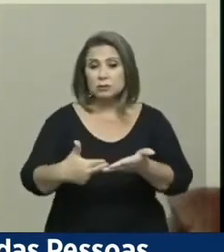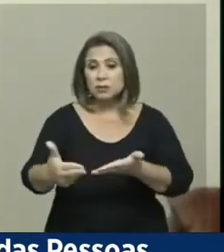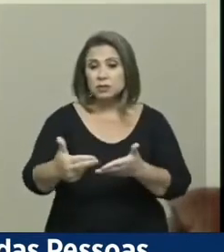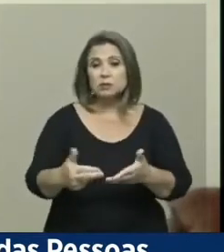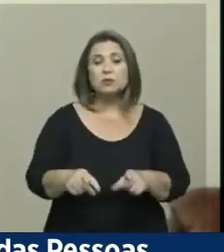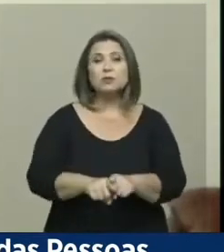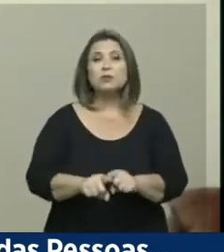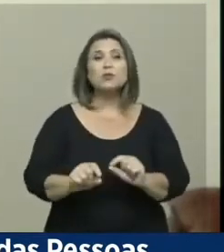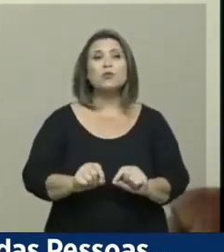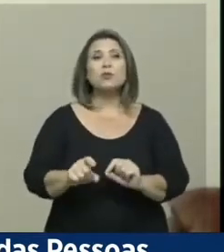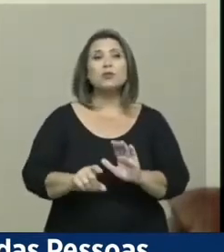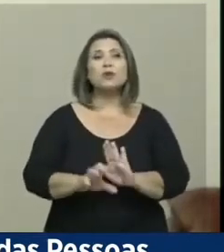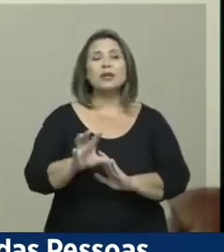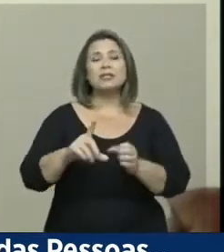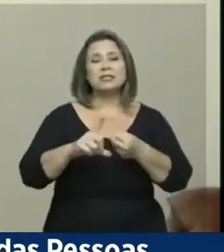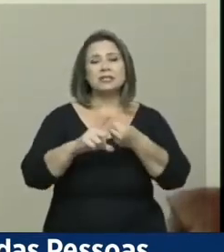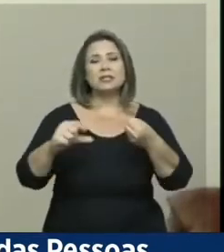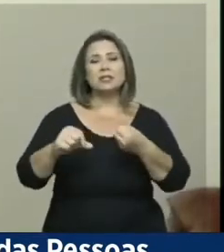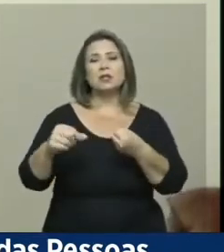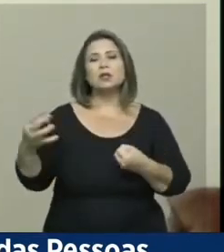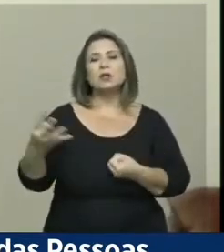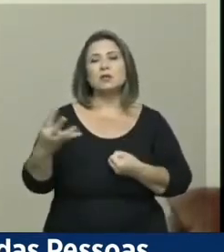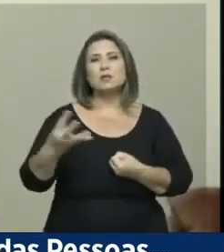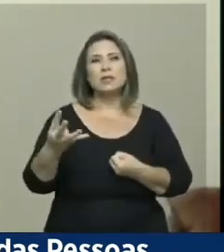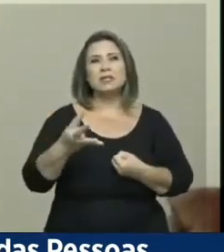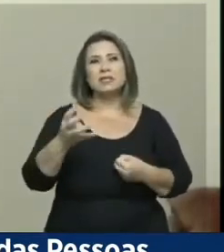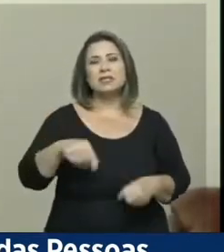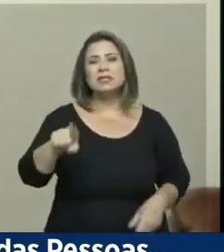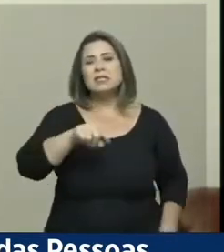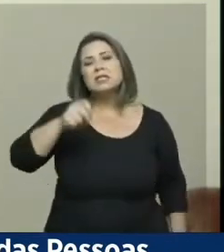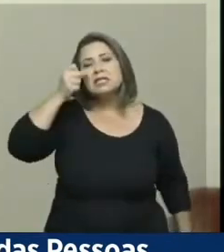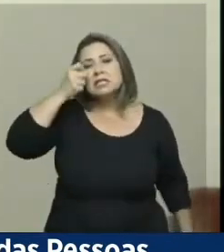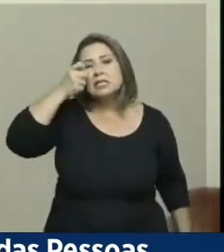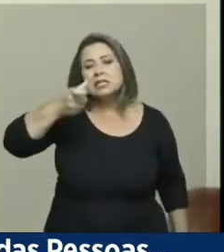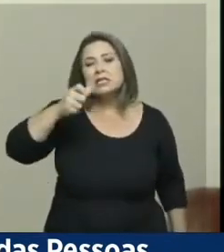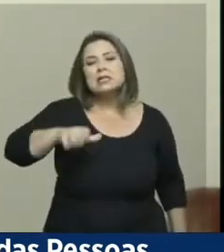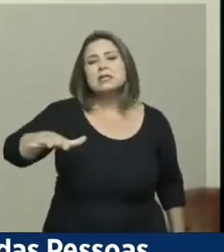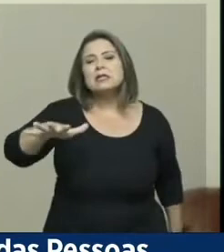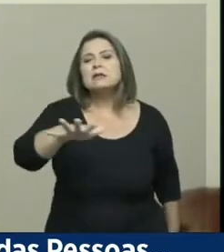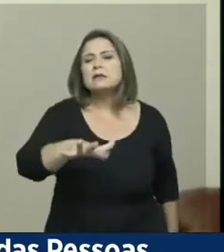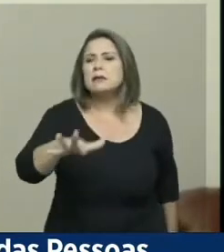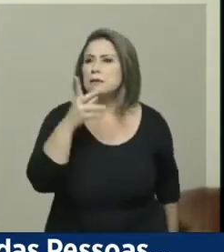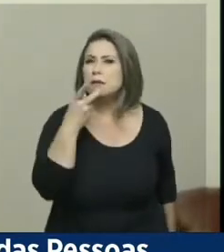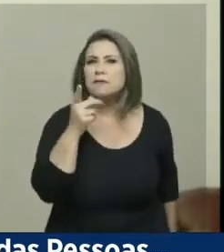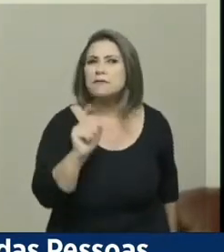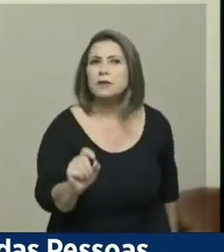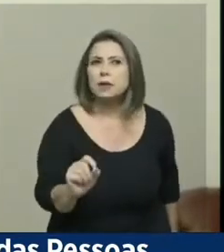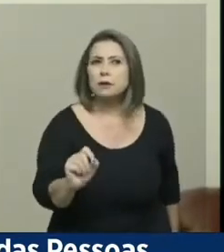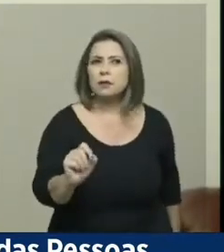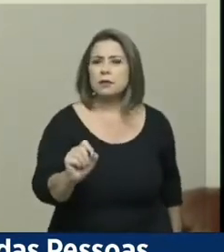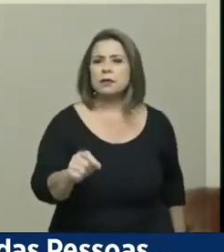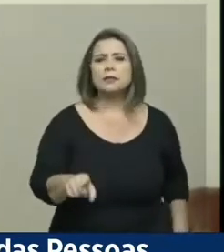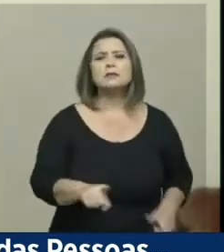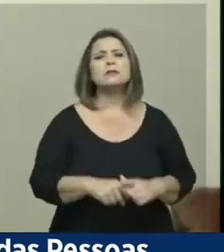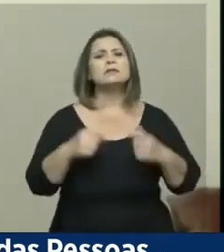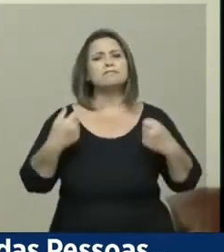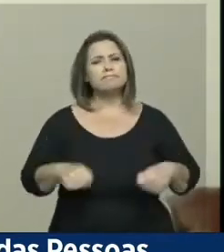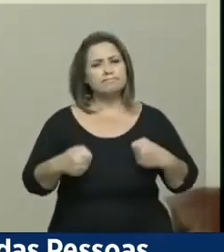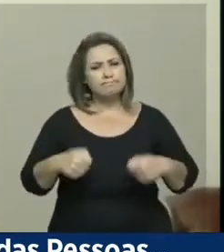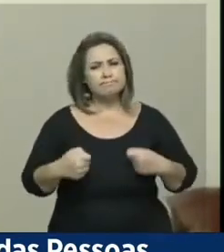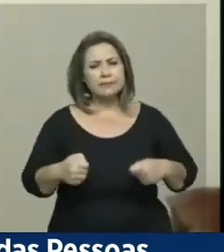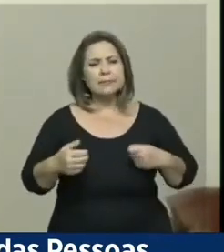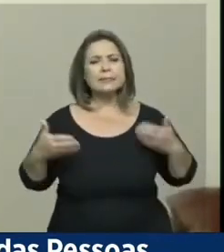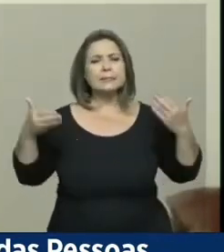especial, artigo 4º, item 3 da Convenção, que fala na necessidade de plena